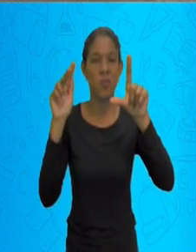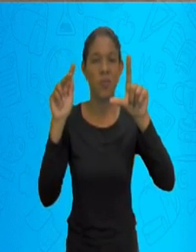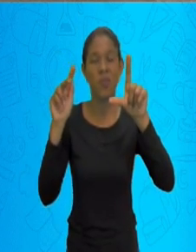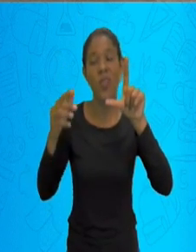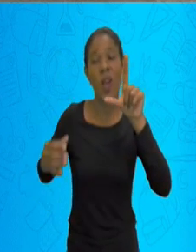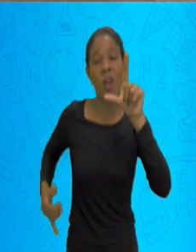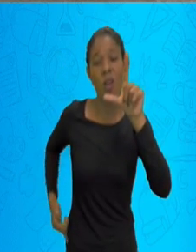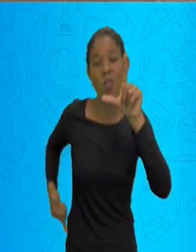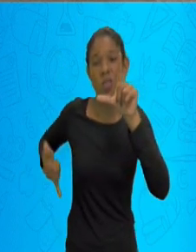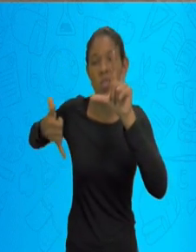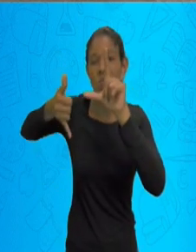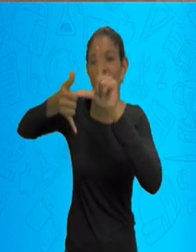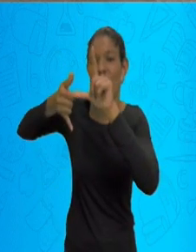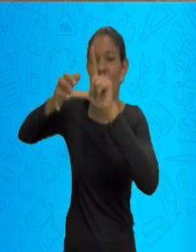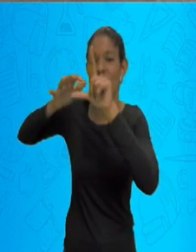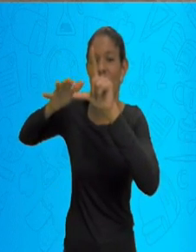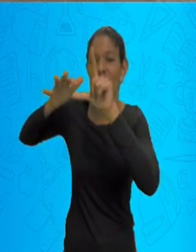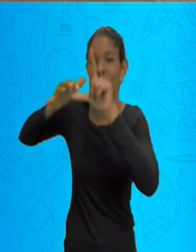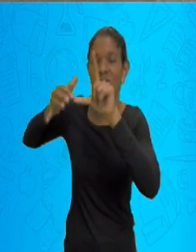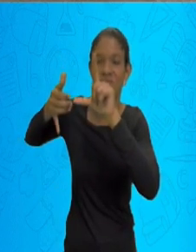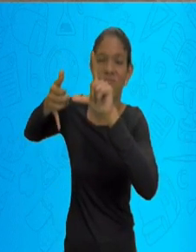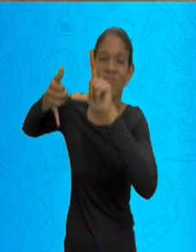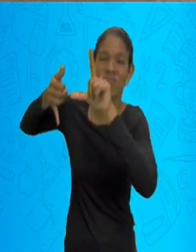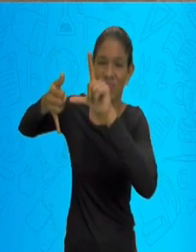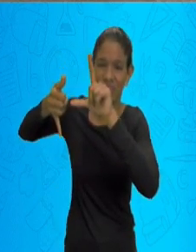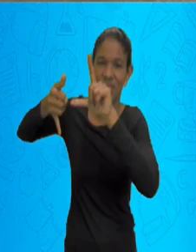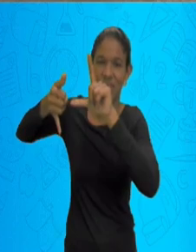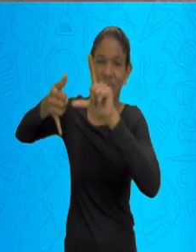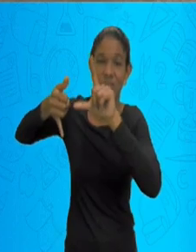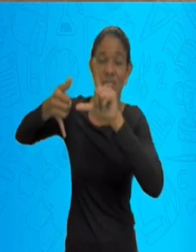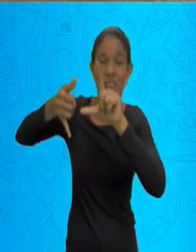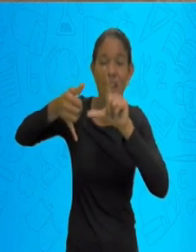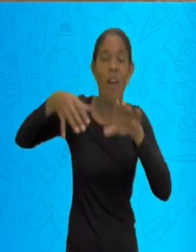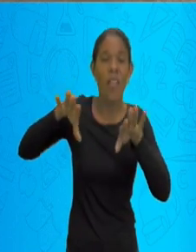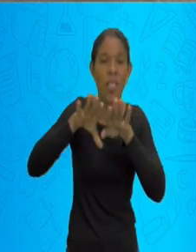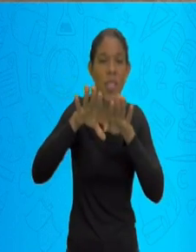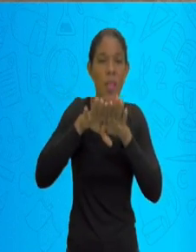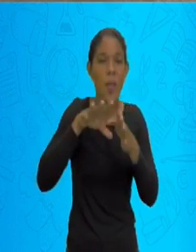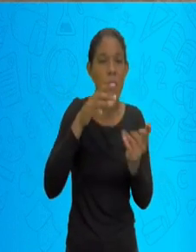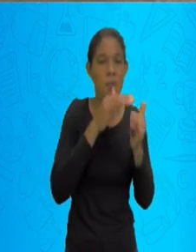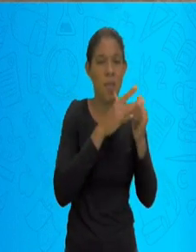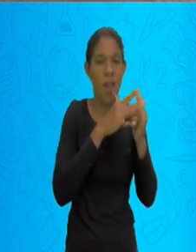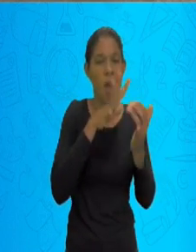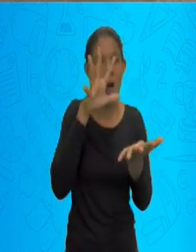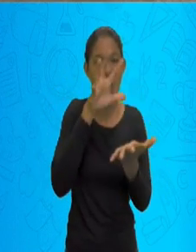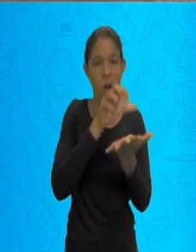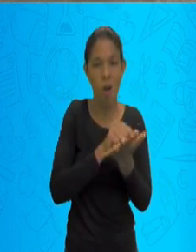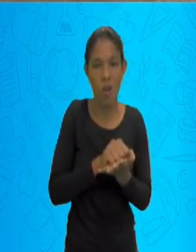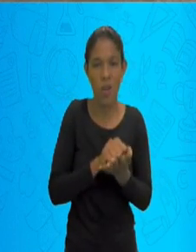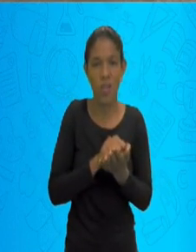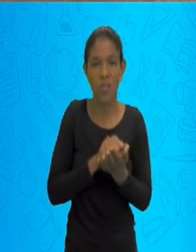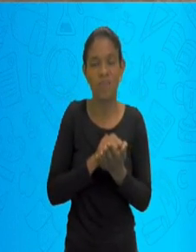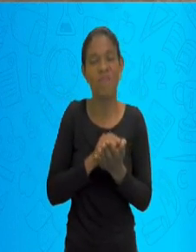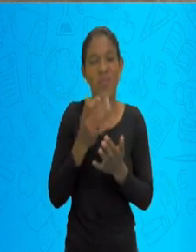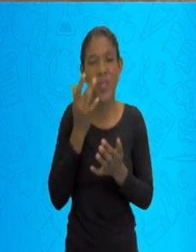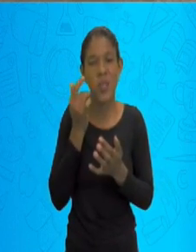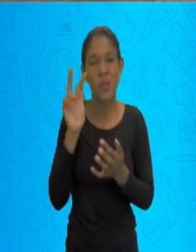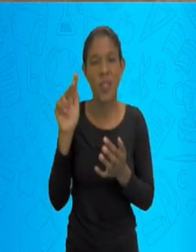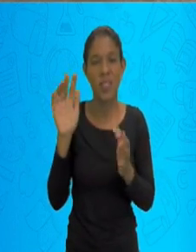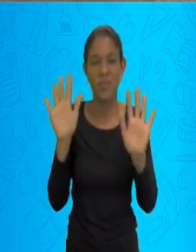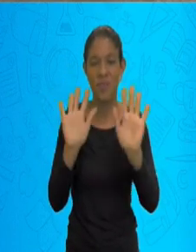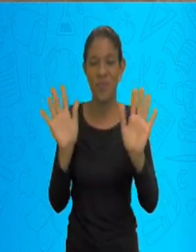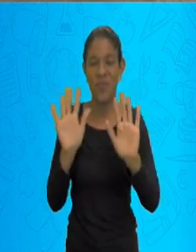apontar a câmera do seu celular na imagem que aparece no canto da tela e se inscrever no nosso canal do YouTube SmetGV.